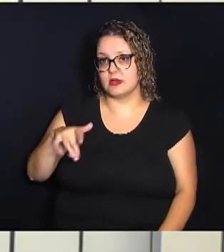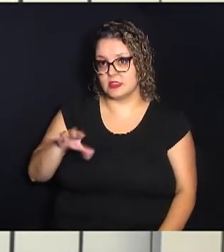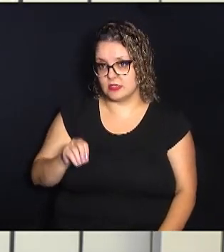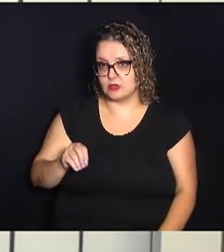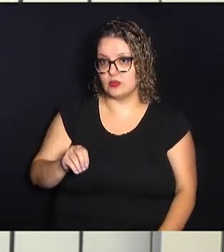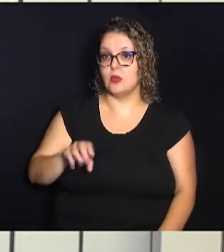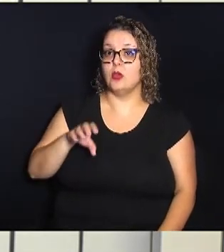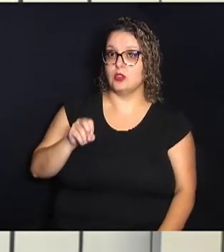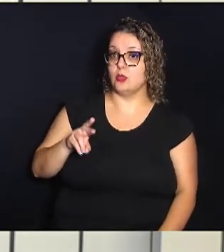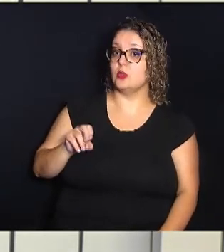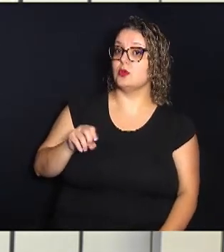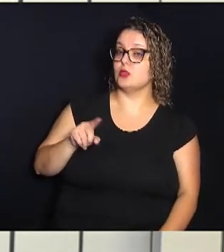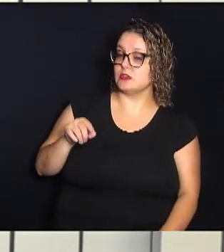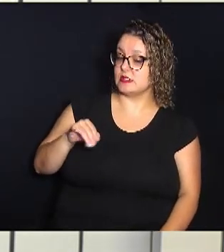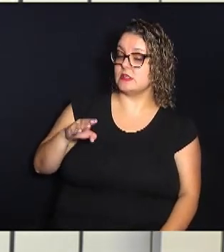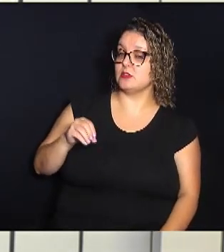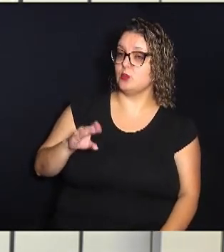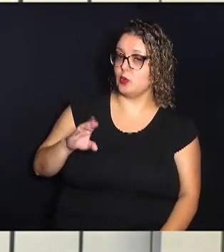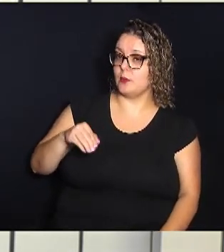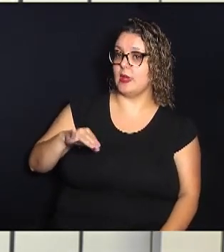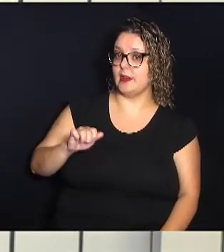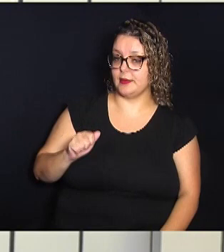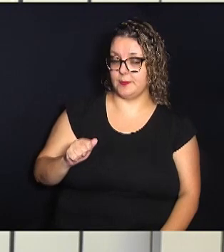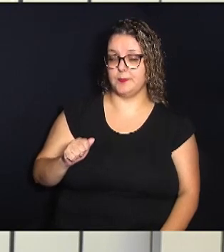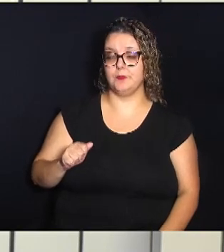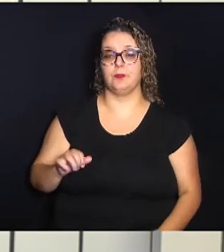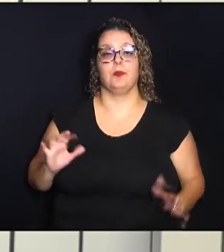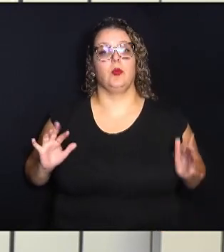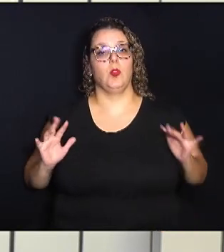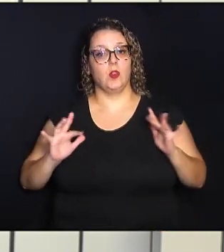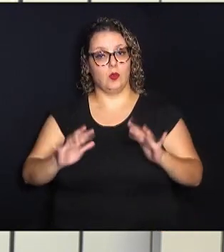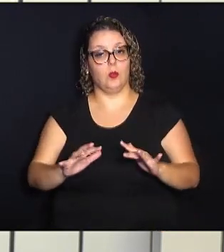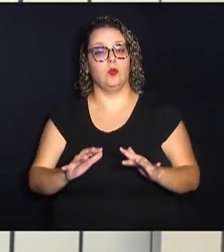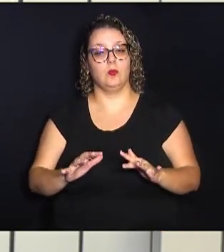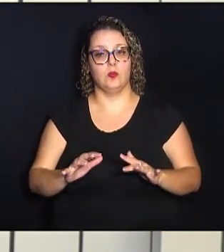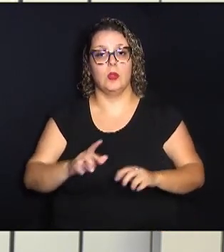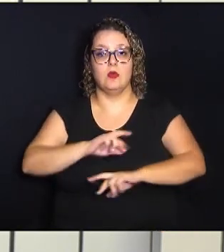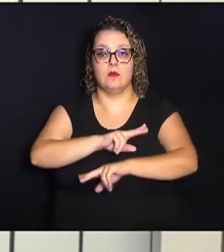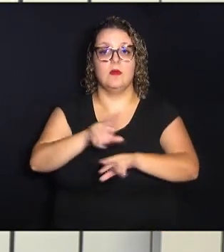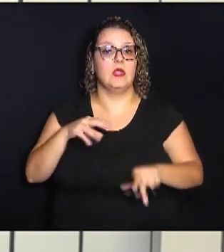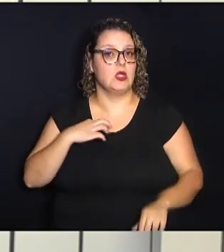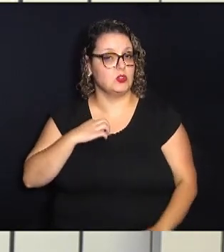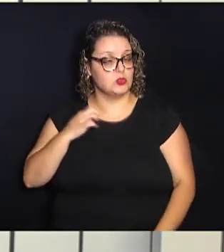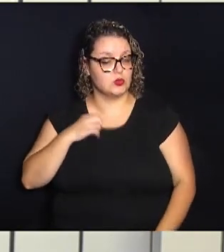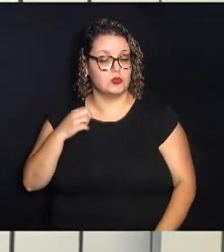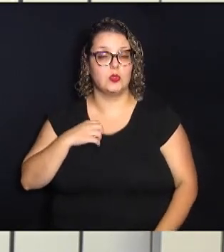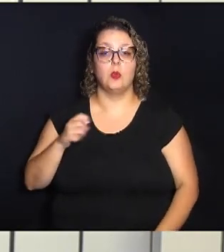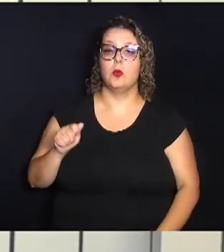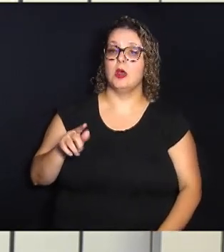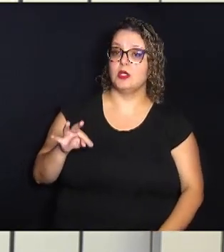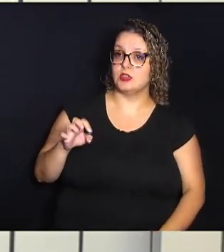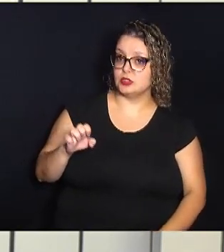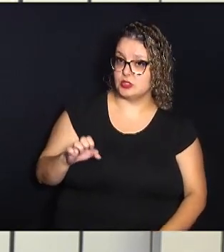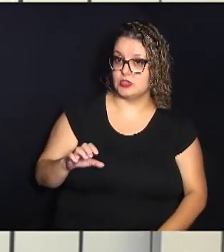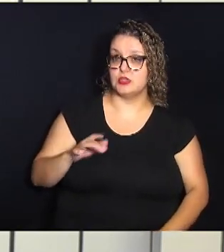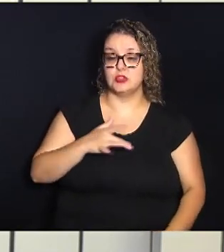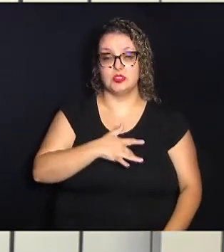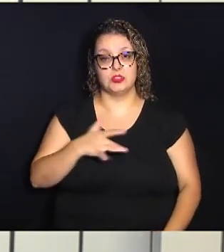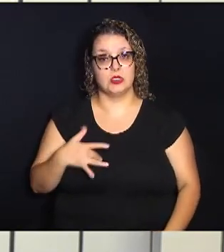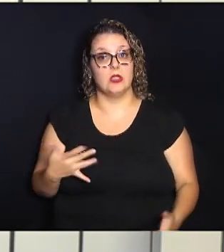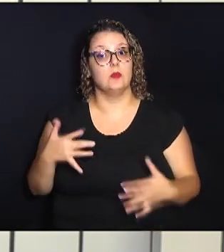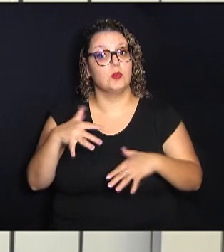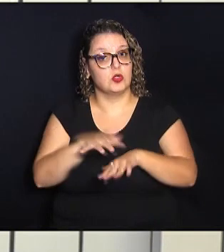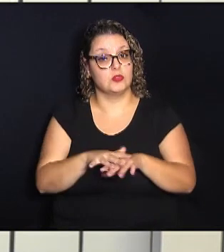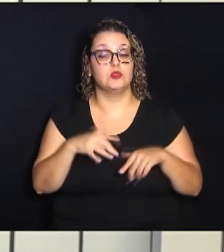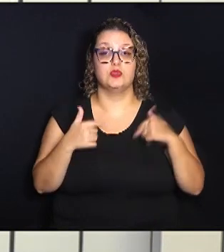Urozimbo Maia. O mutirão deve reunir, então, esses voluntários, os agentes de saúde, incluindo os